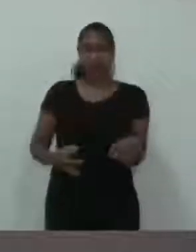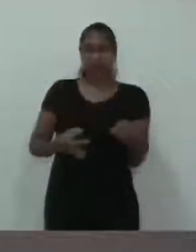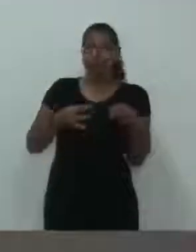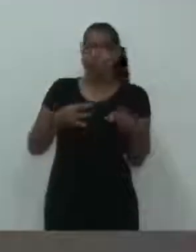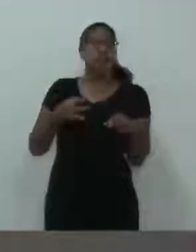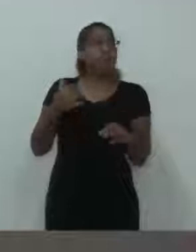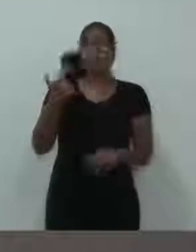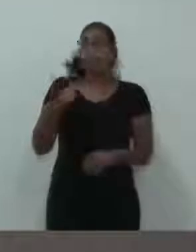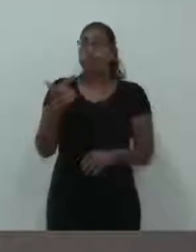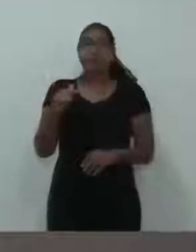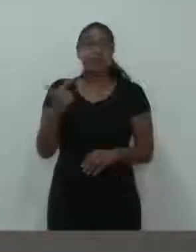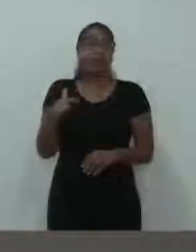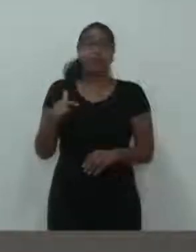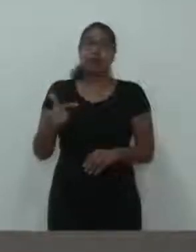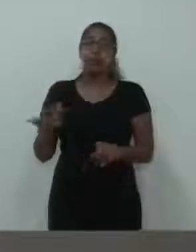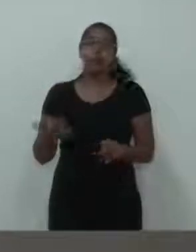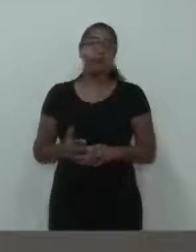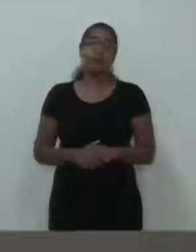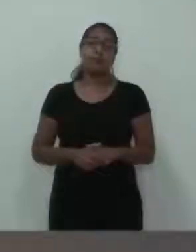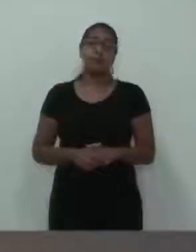para esse tipo de doença.